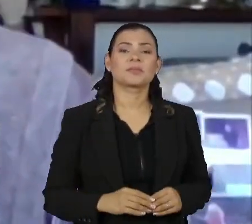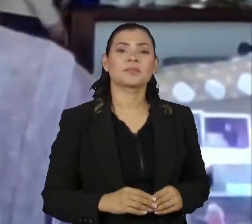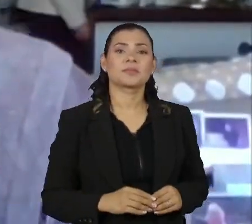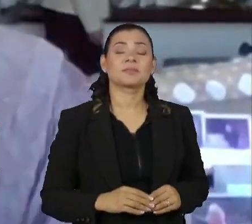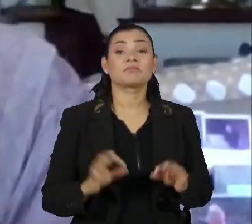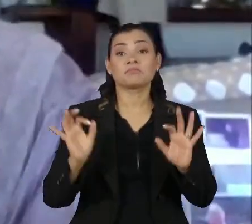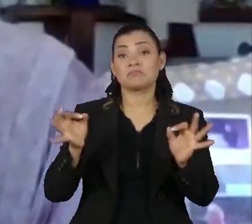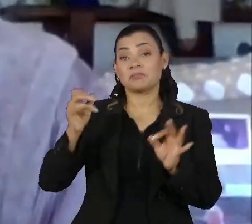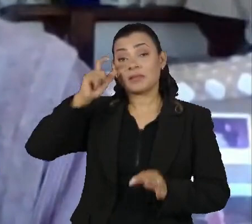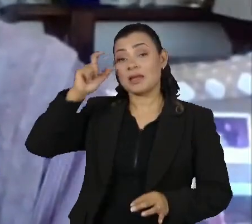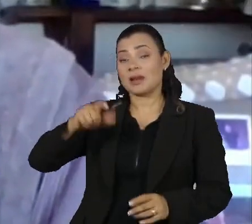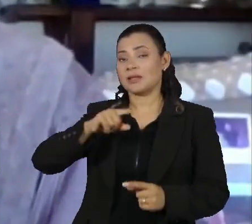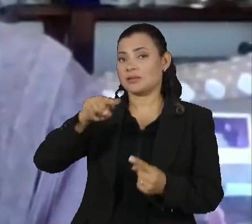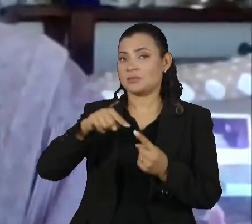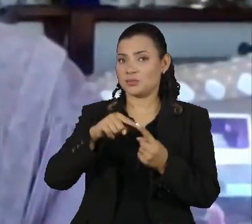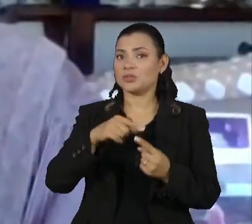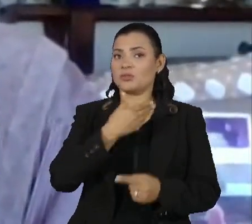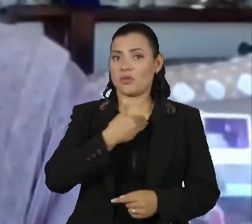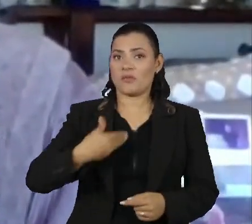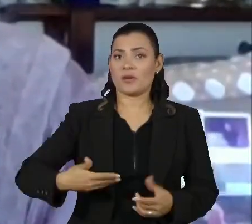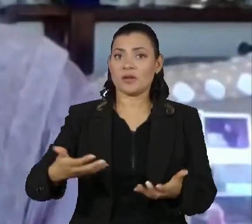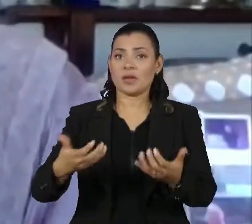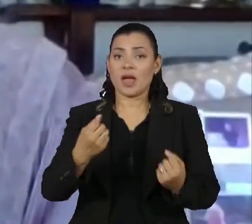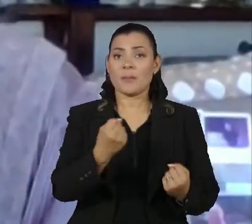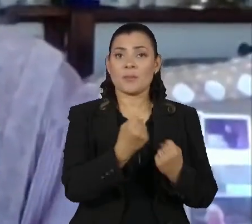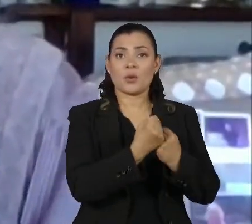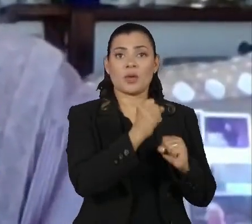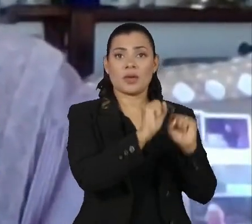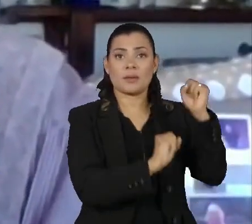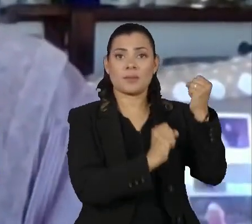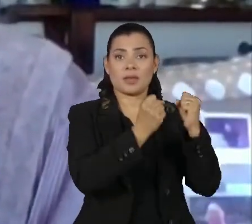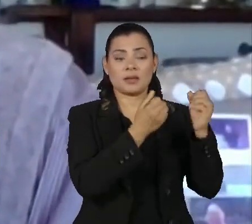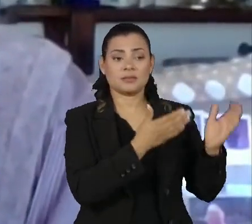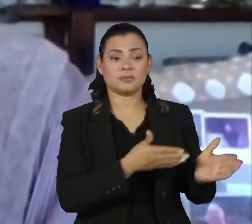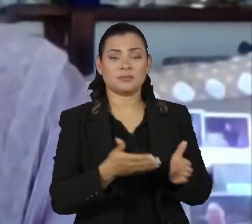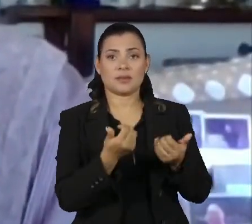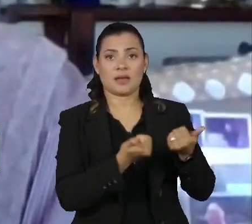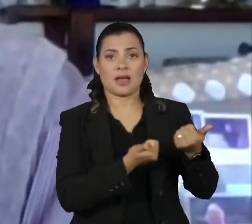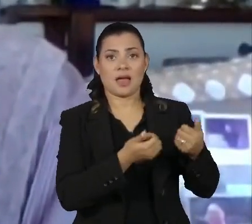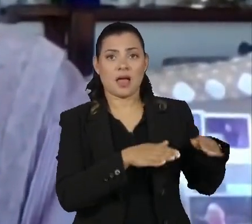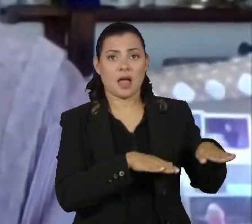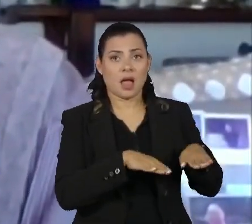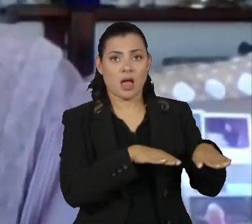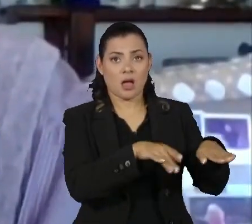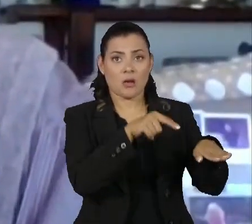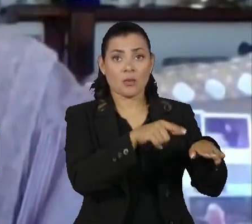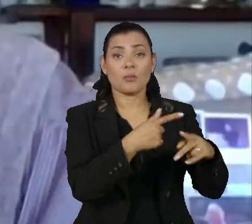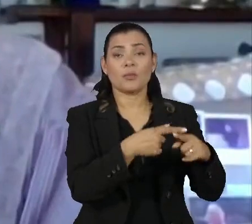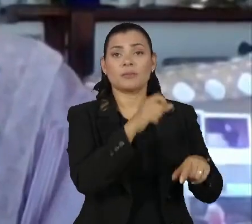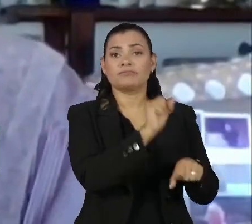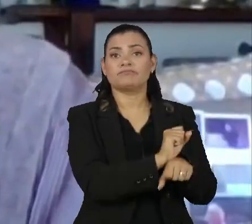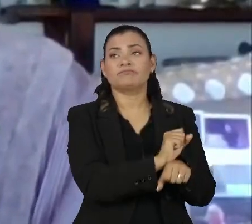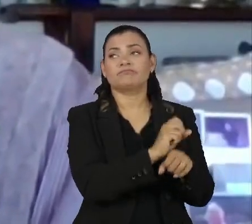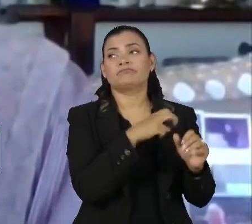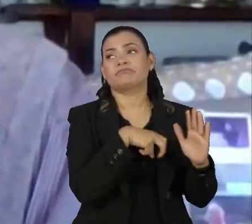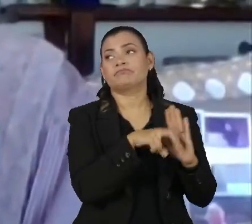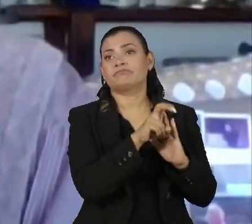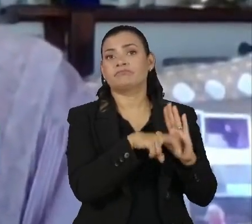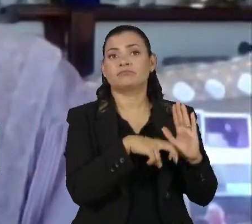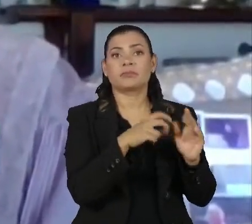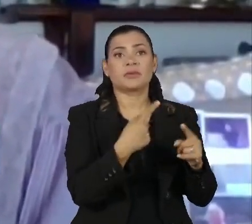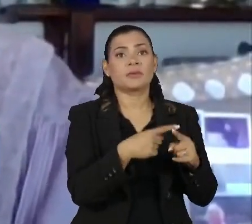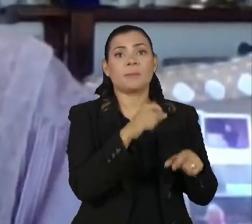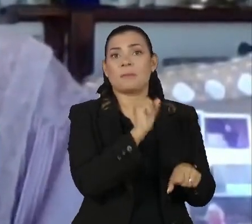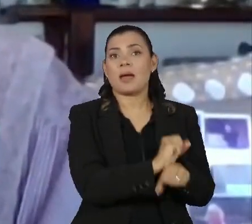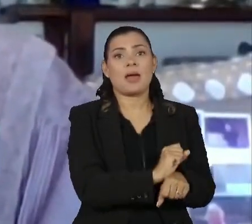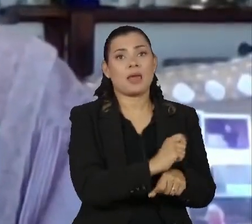governo era dar um apoio à indústria automobilística, que nesse instante está com uma ociosidade enorme. Unidades